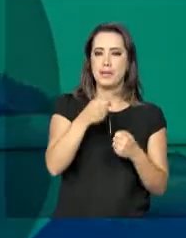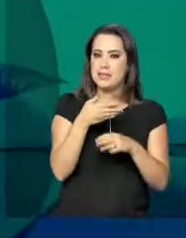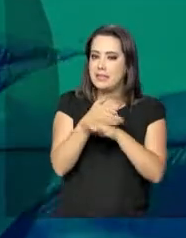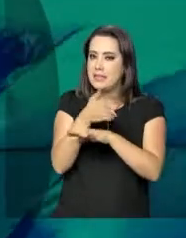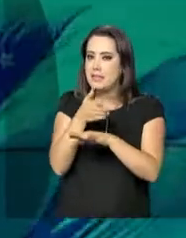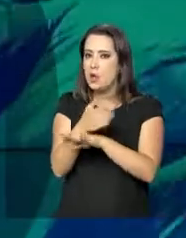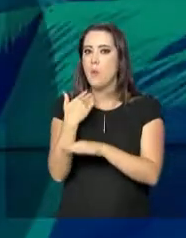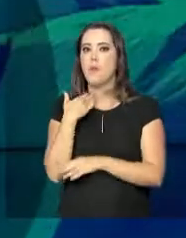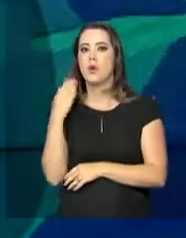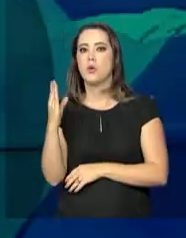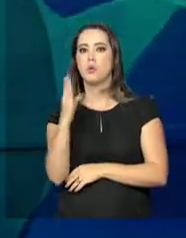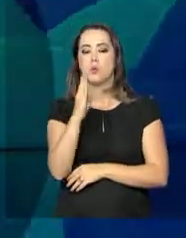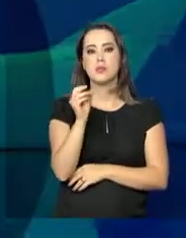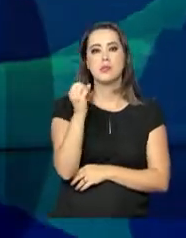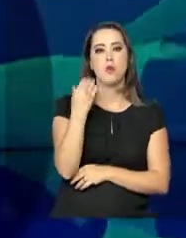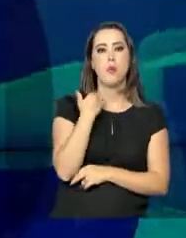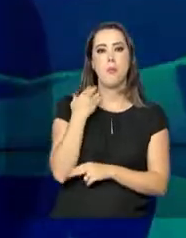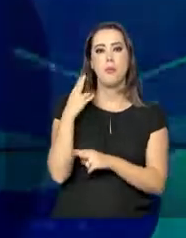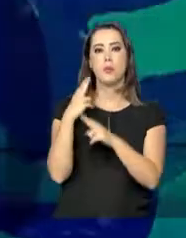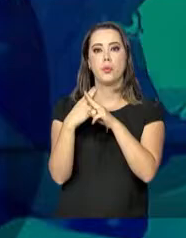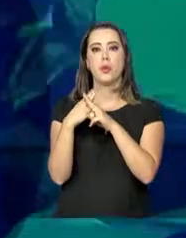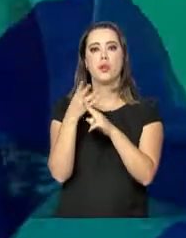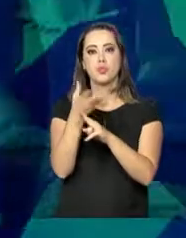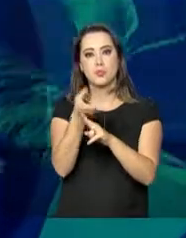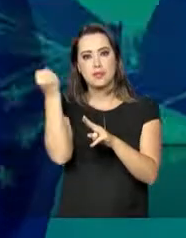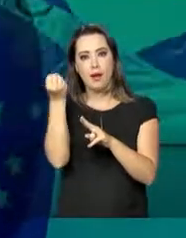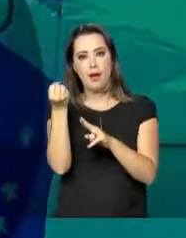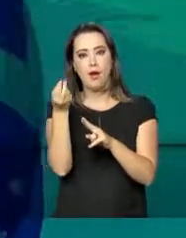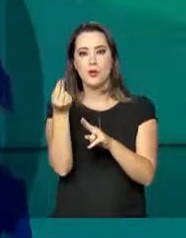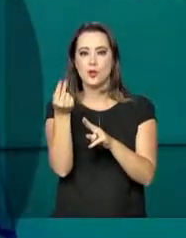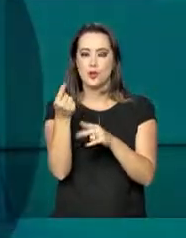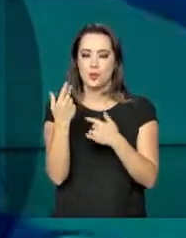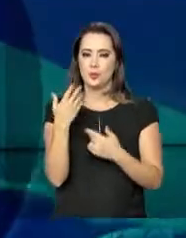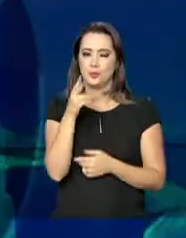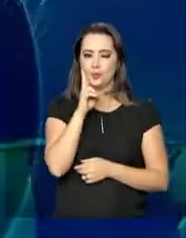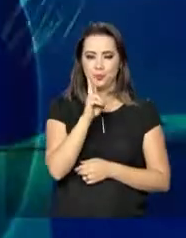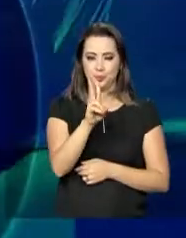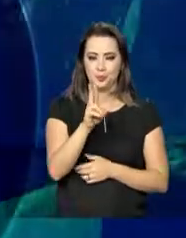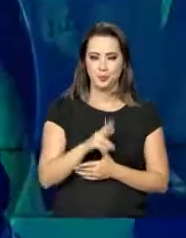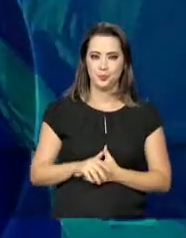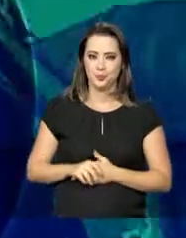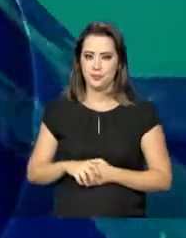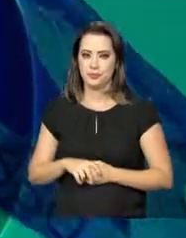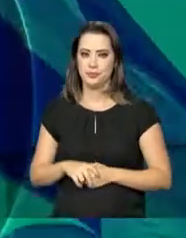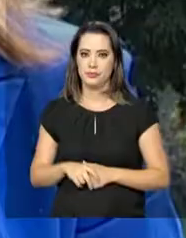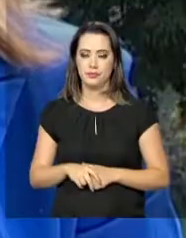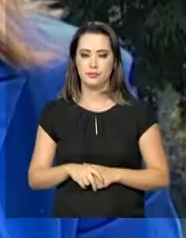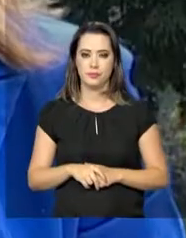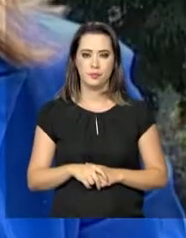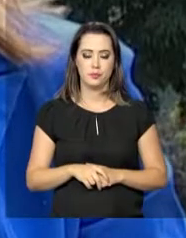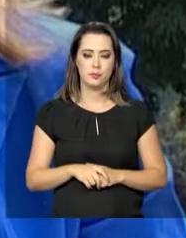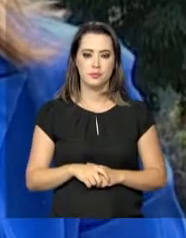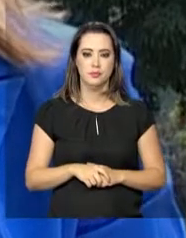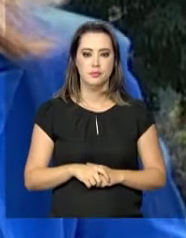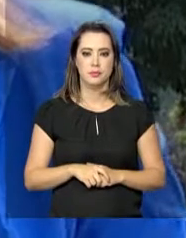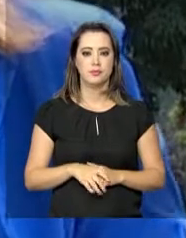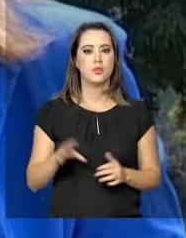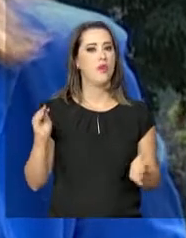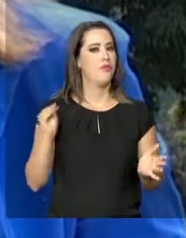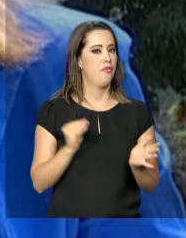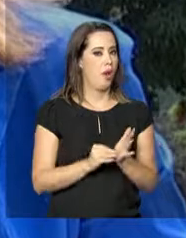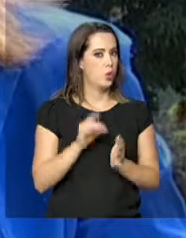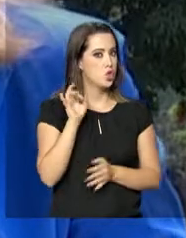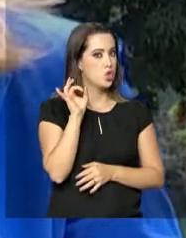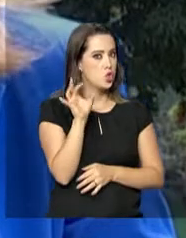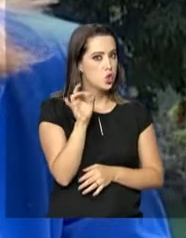ao Banco do Brasil ou à Caixa para retirar o dinheiro. A repórter Gabriela Noronha tem os detalhes. Faltam 10